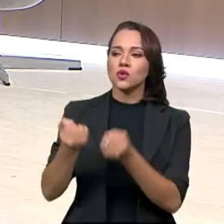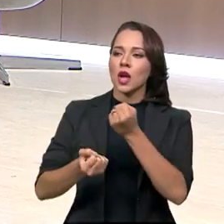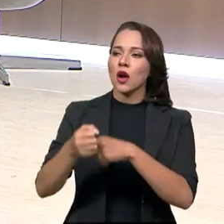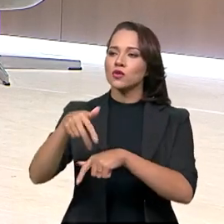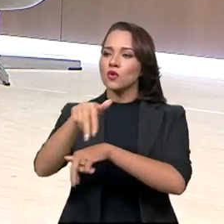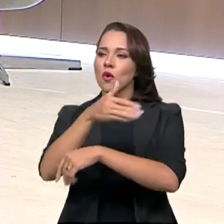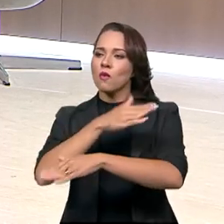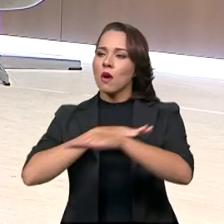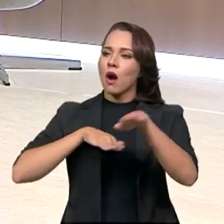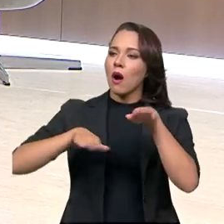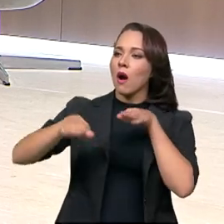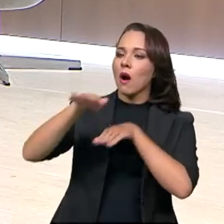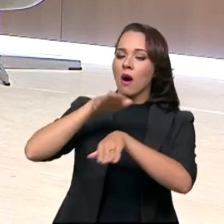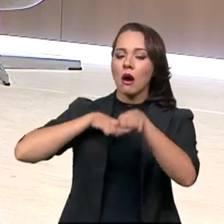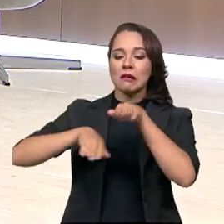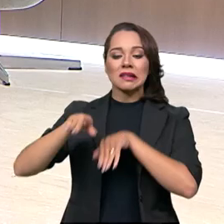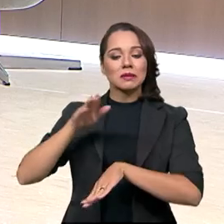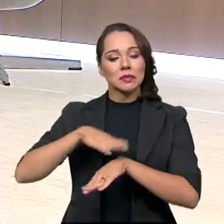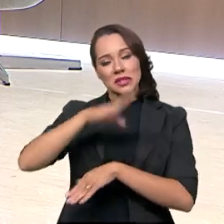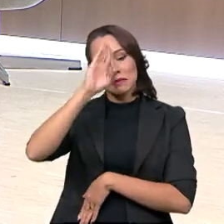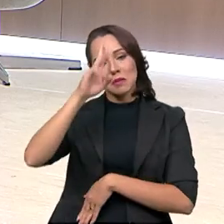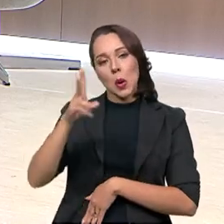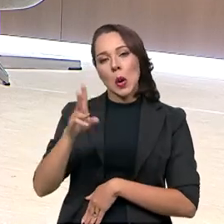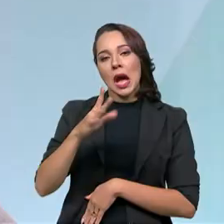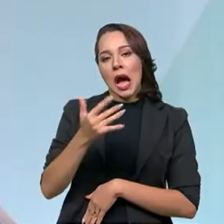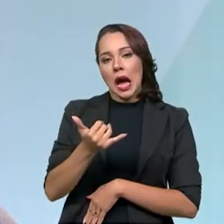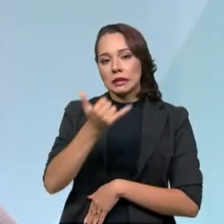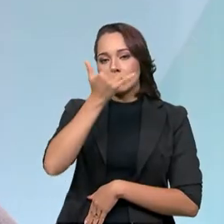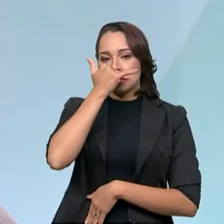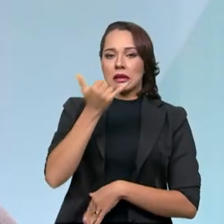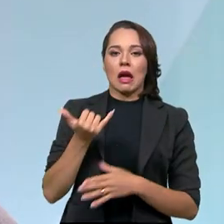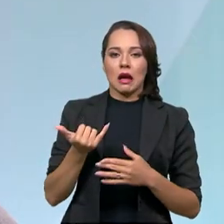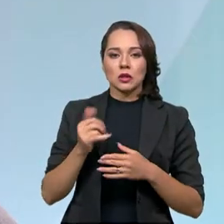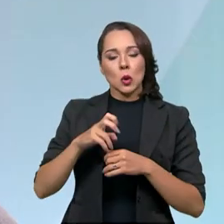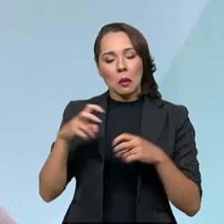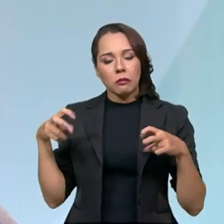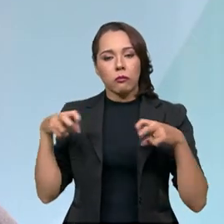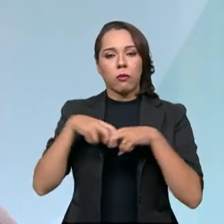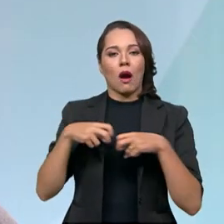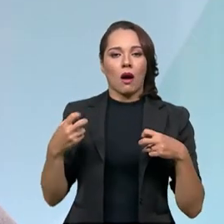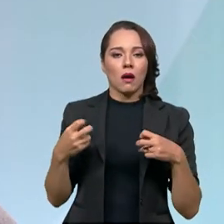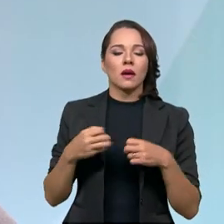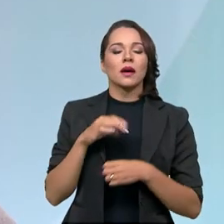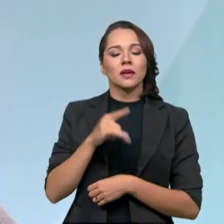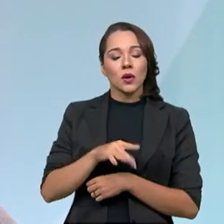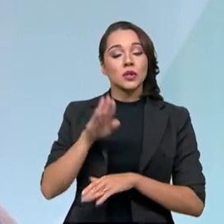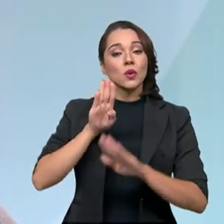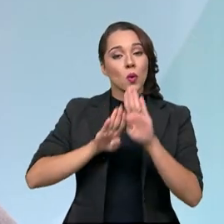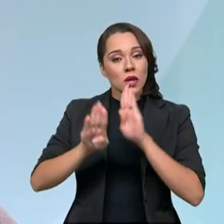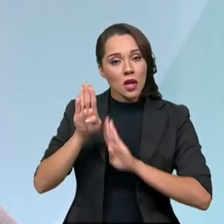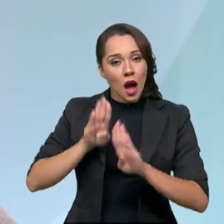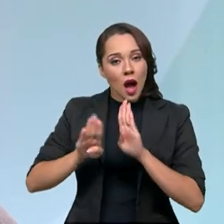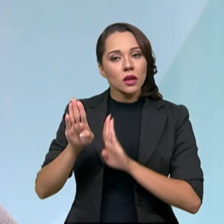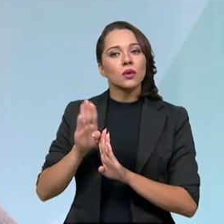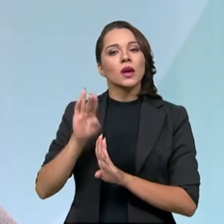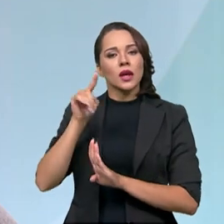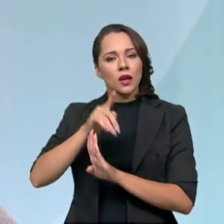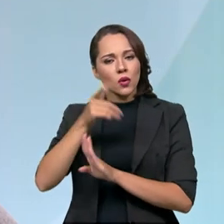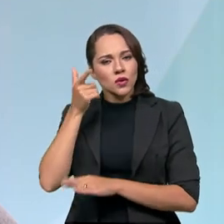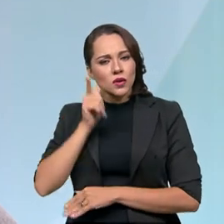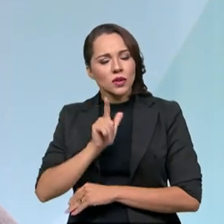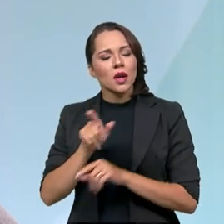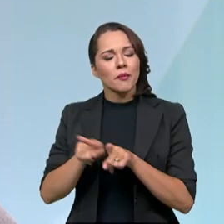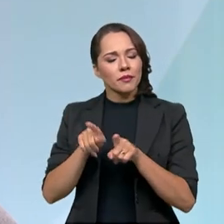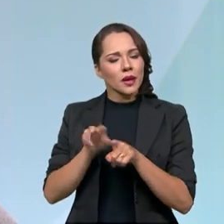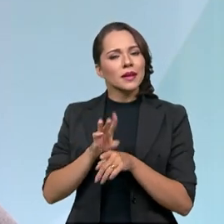circulam, predominam os acidentes nas vias urbanas. Então, esse cuidado e essa ousadia em perseguir essa meta,